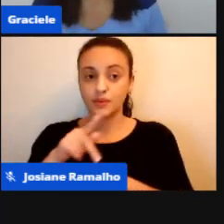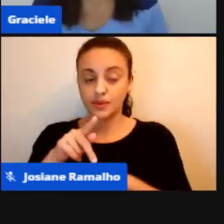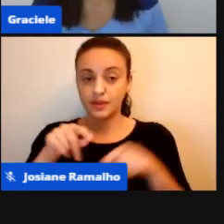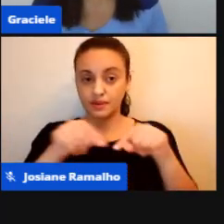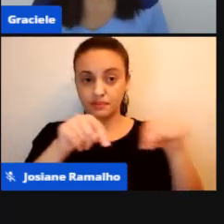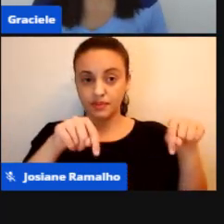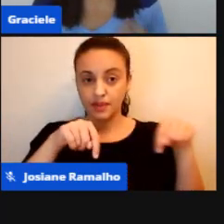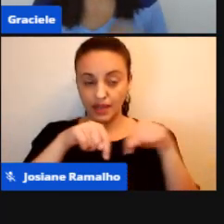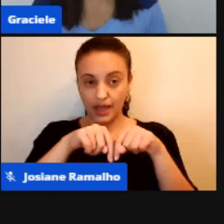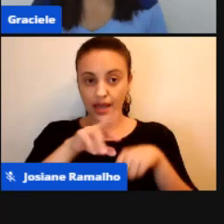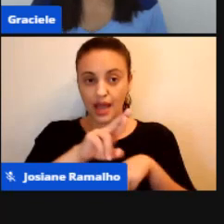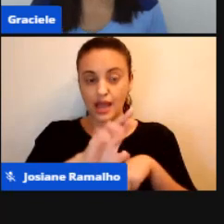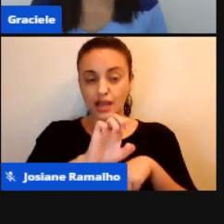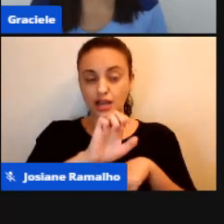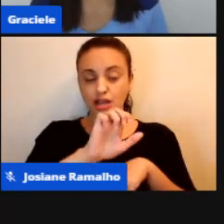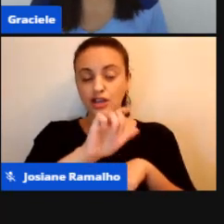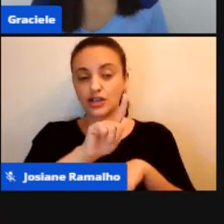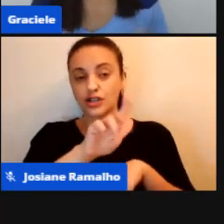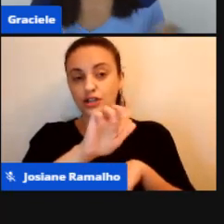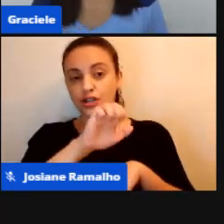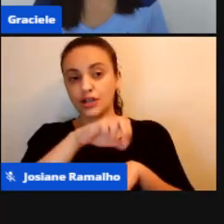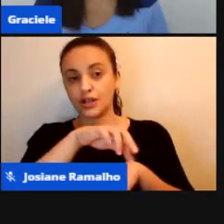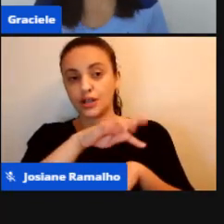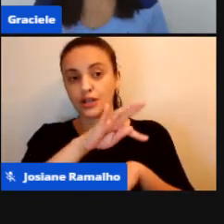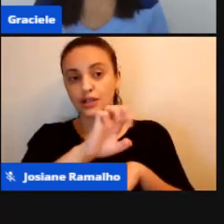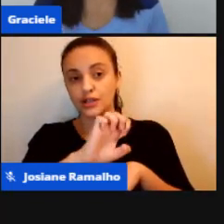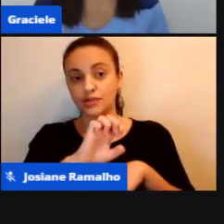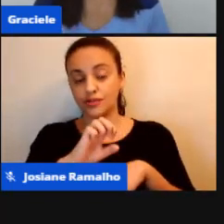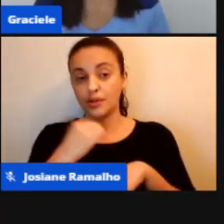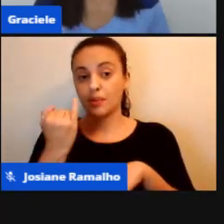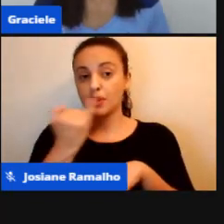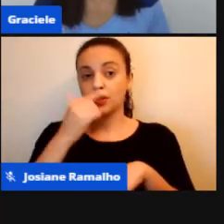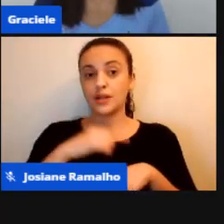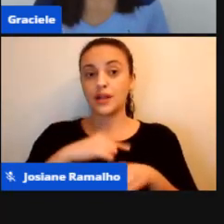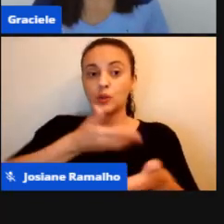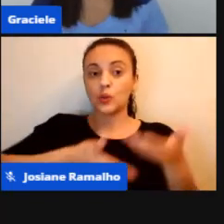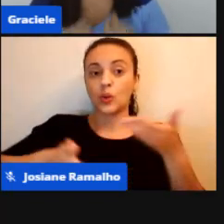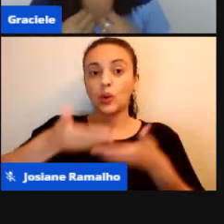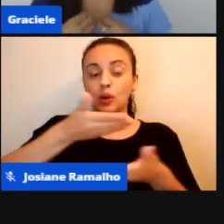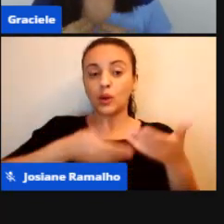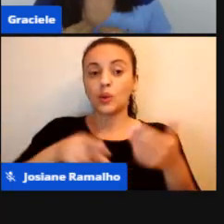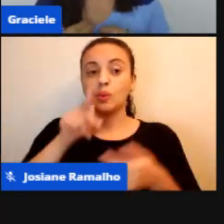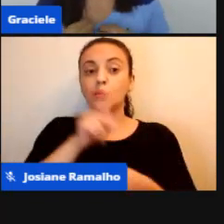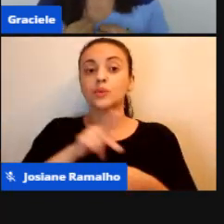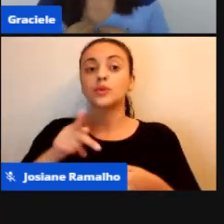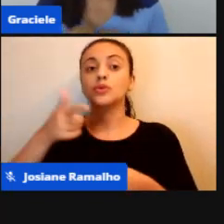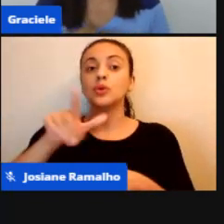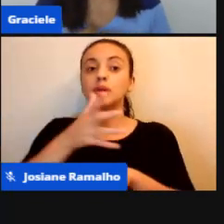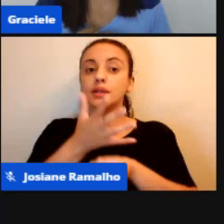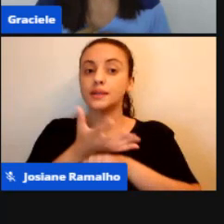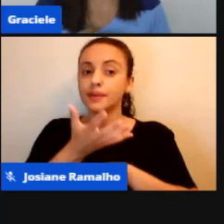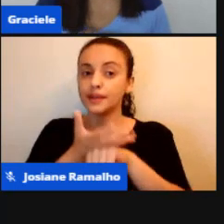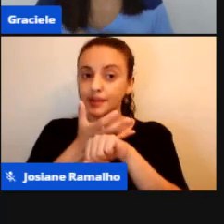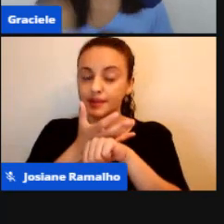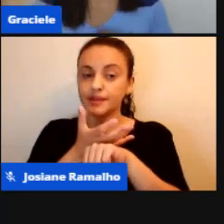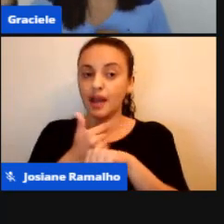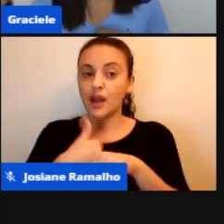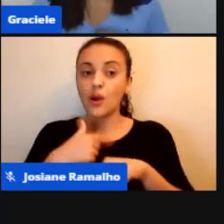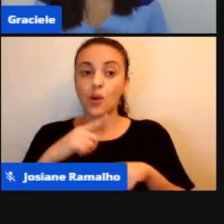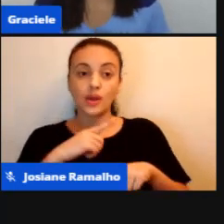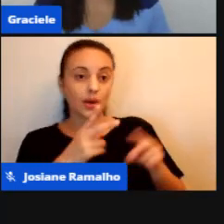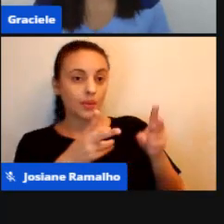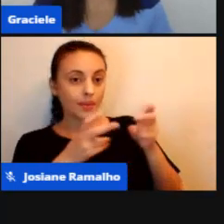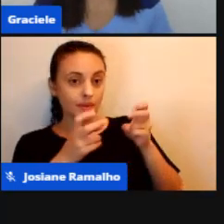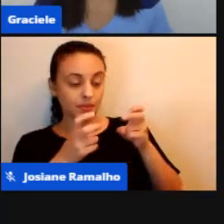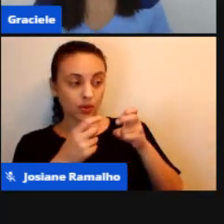haja troca com os professores de outros componentes. Eu tenho uma percepção do aluno, o